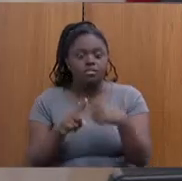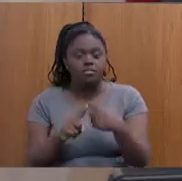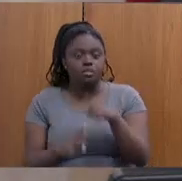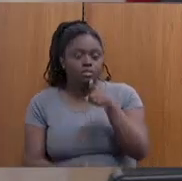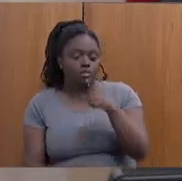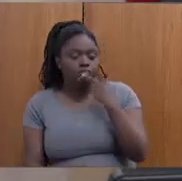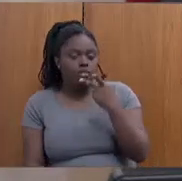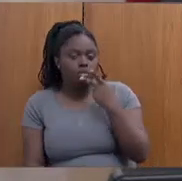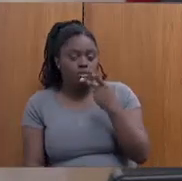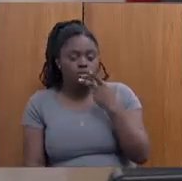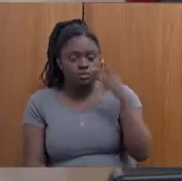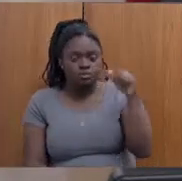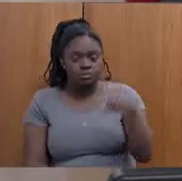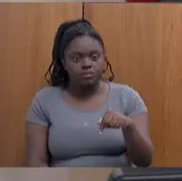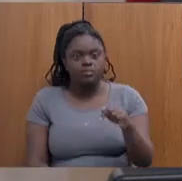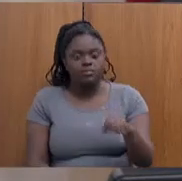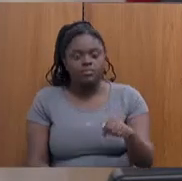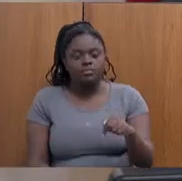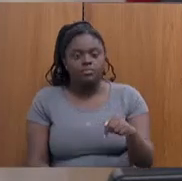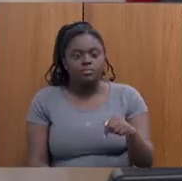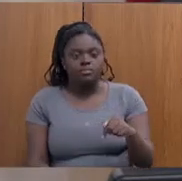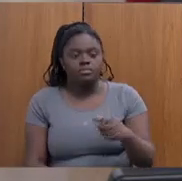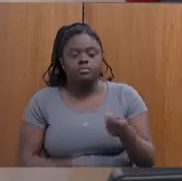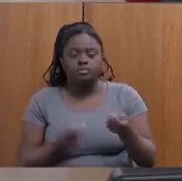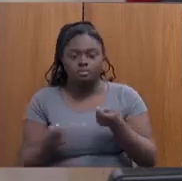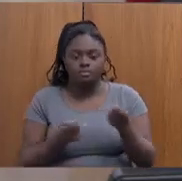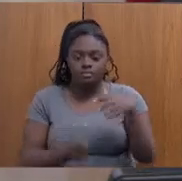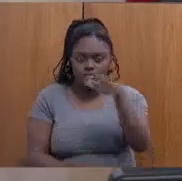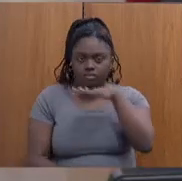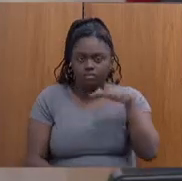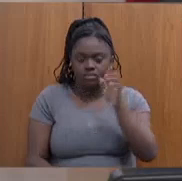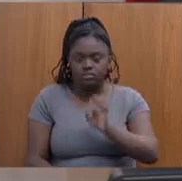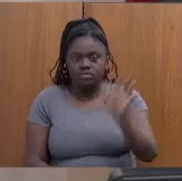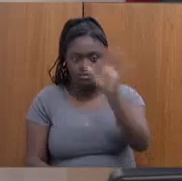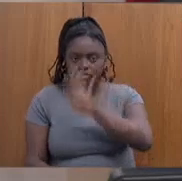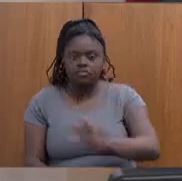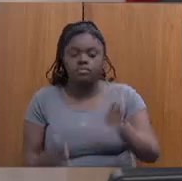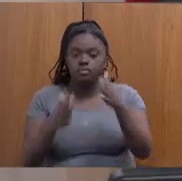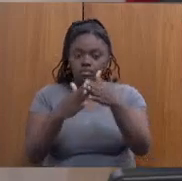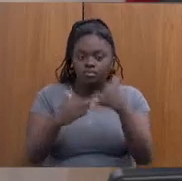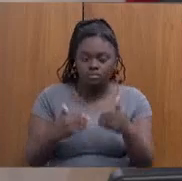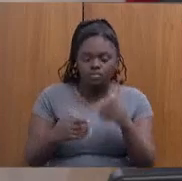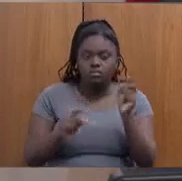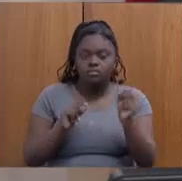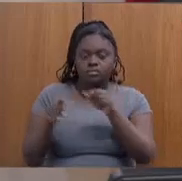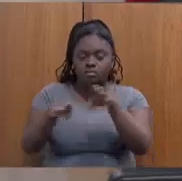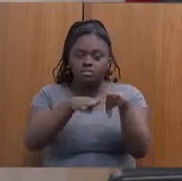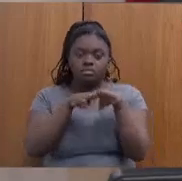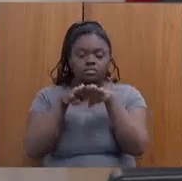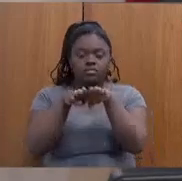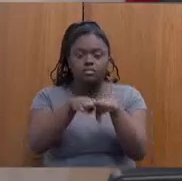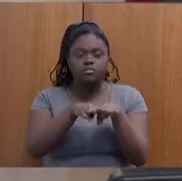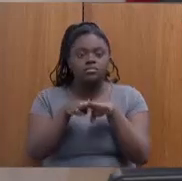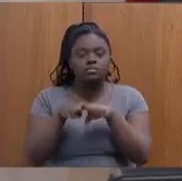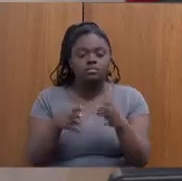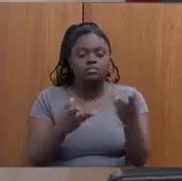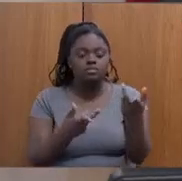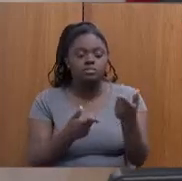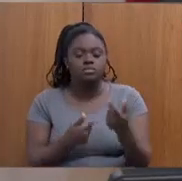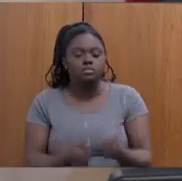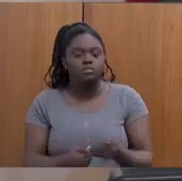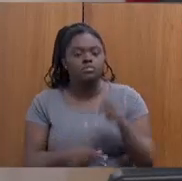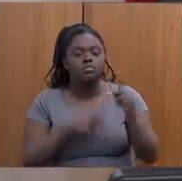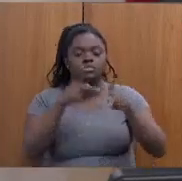a Controladoria Geral do Estado pediu, de fato, a padronização dos fluxos de atendimento da